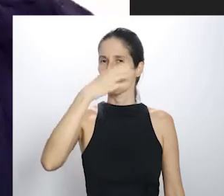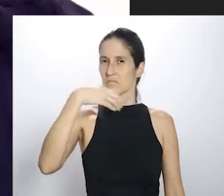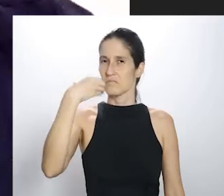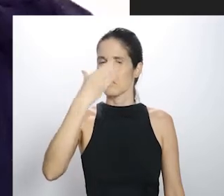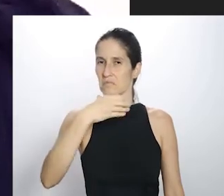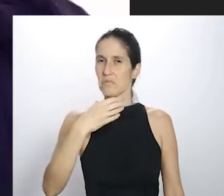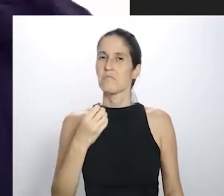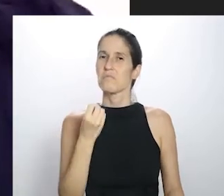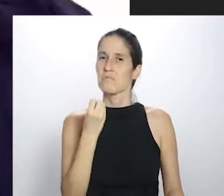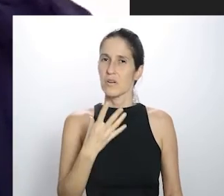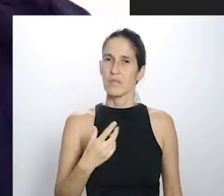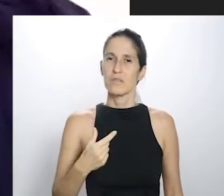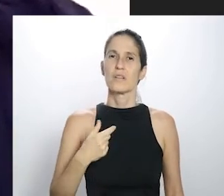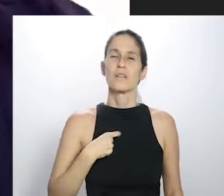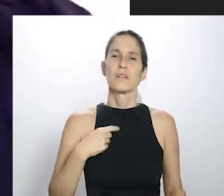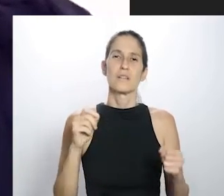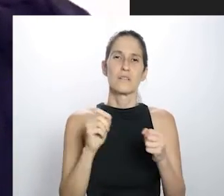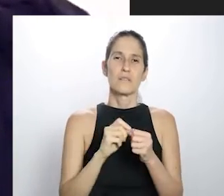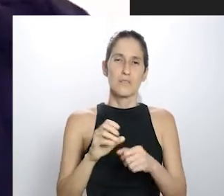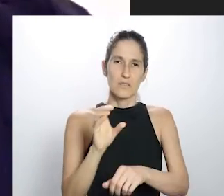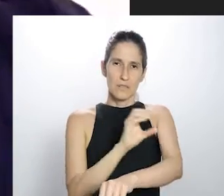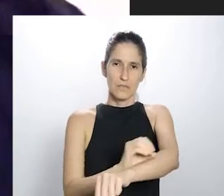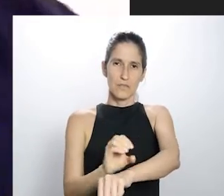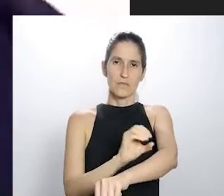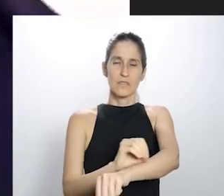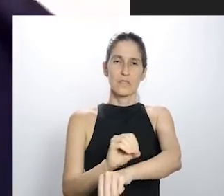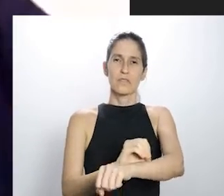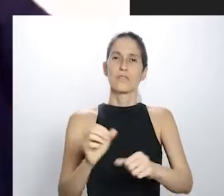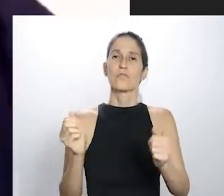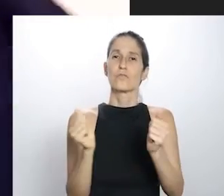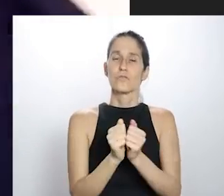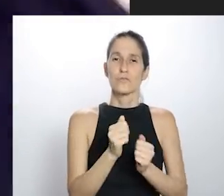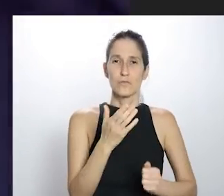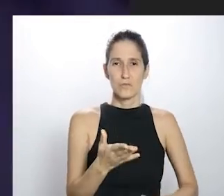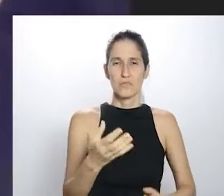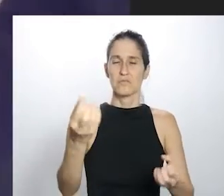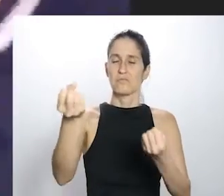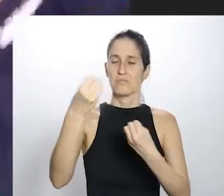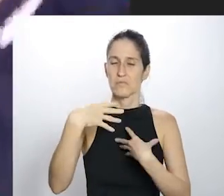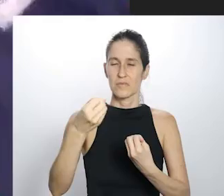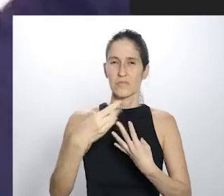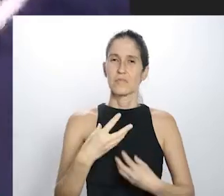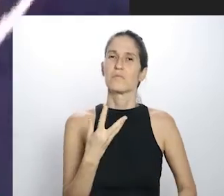agilidade. Eu fiz até sua oficina de versejação.